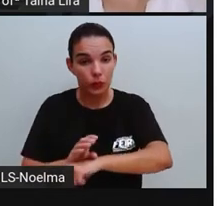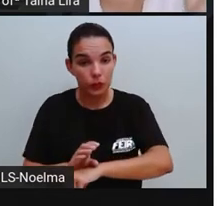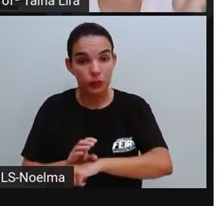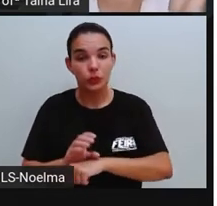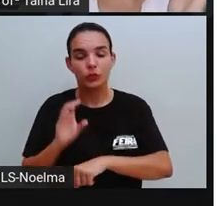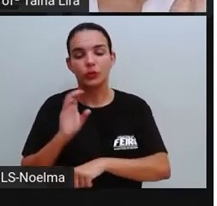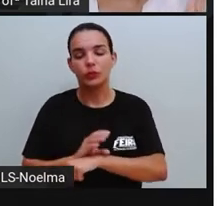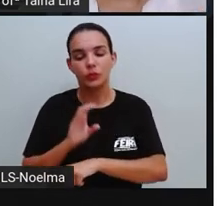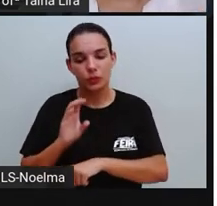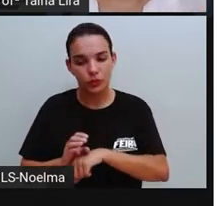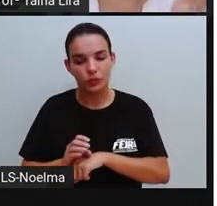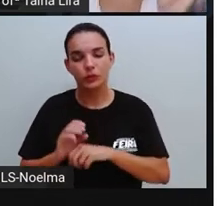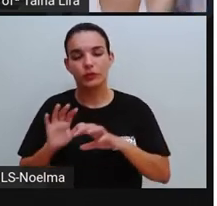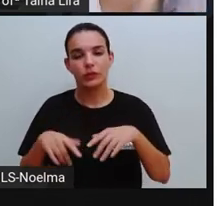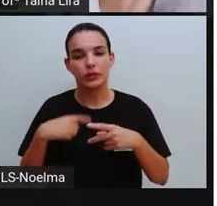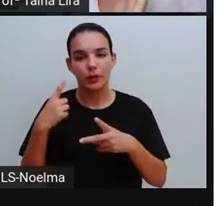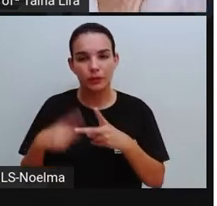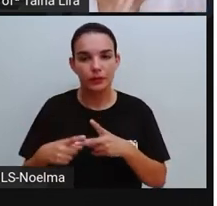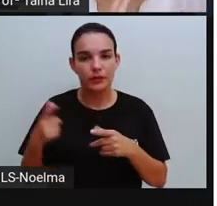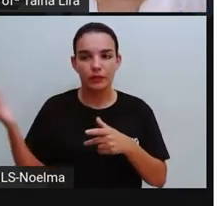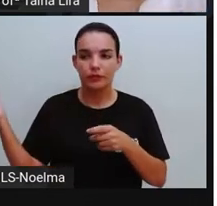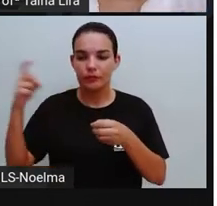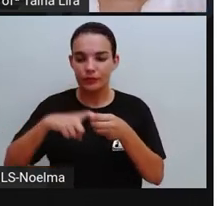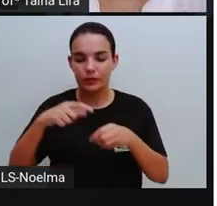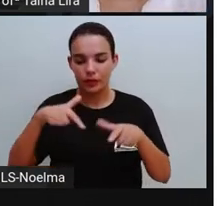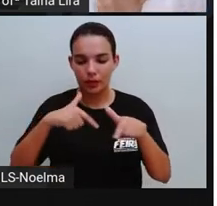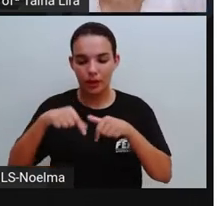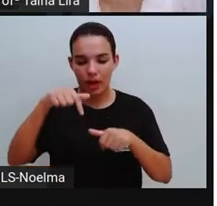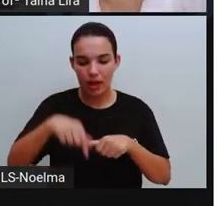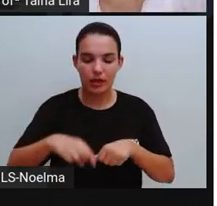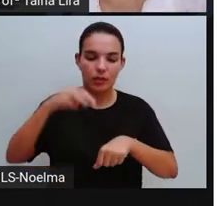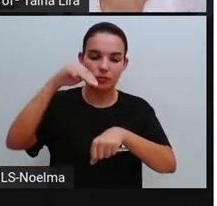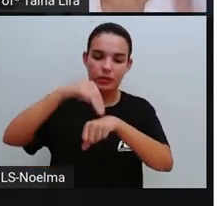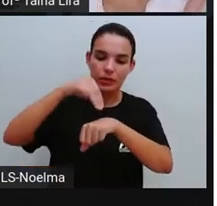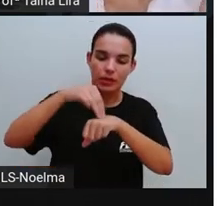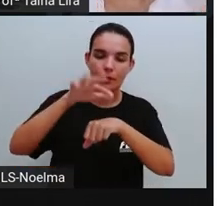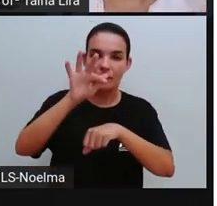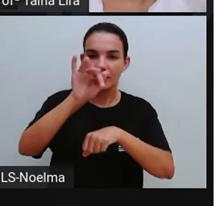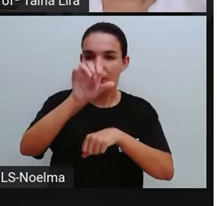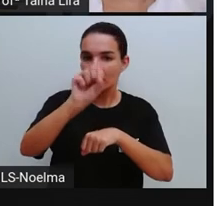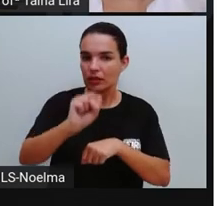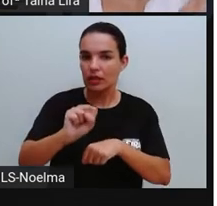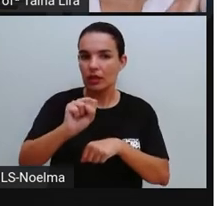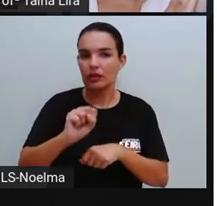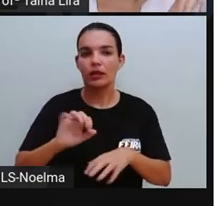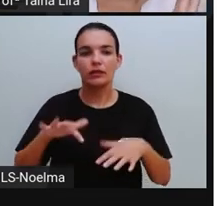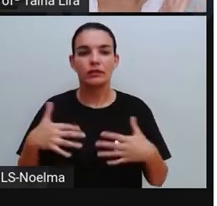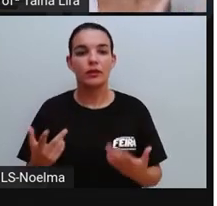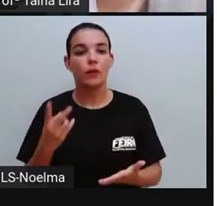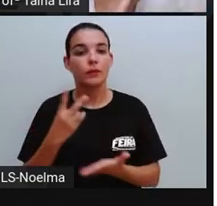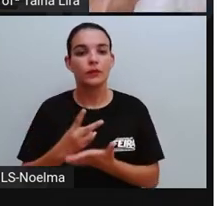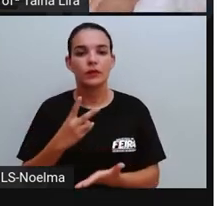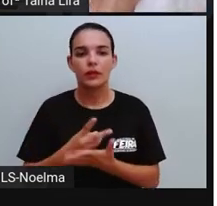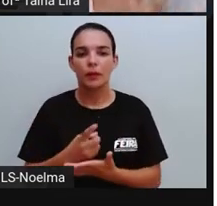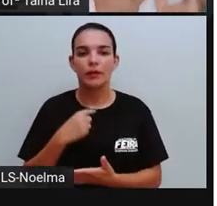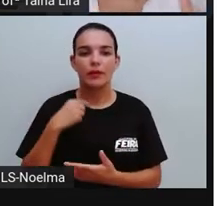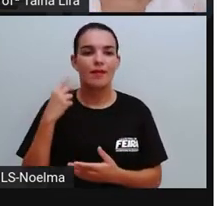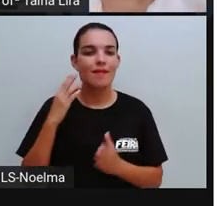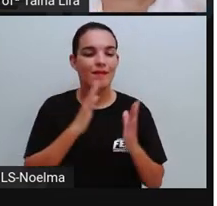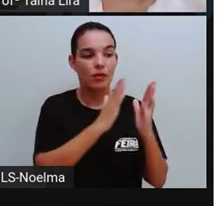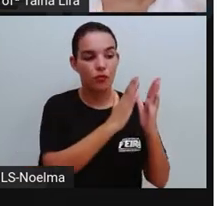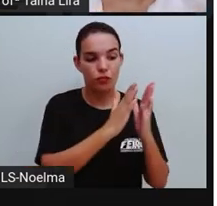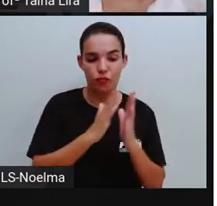estudei, depois eu fiz o concurso, depois eu vim trabalhar na rede, certo? Então, a gente tem que fazer na ordem que